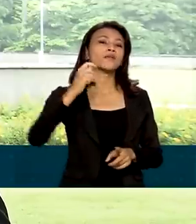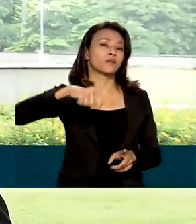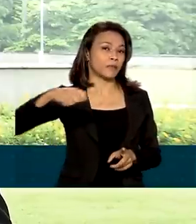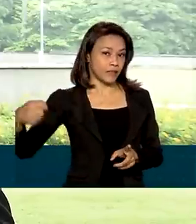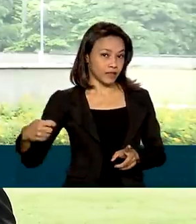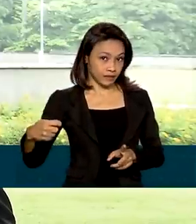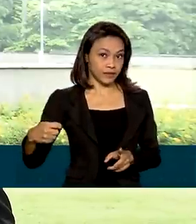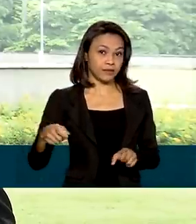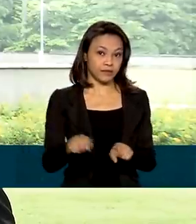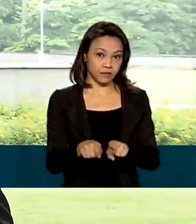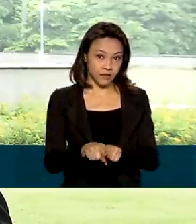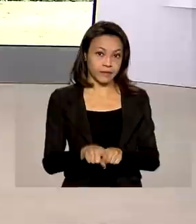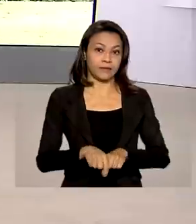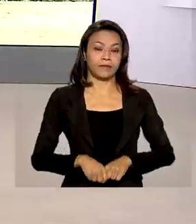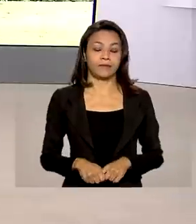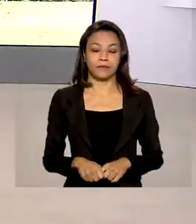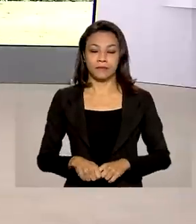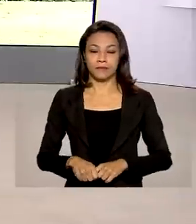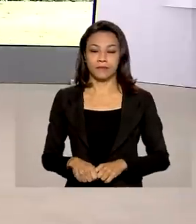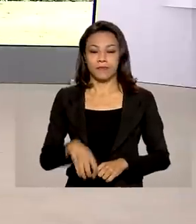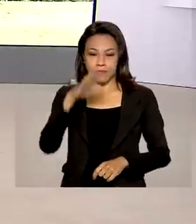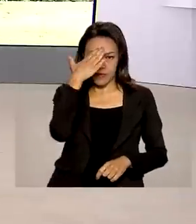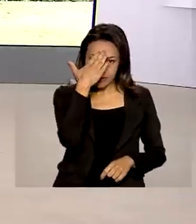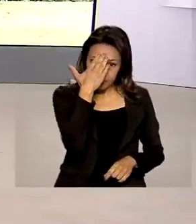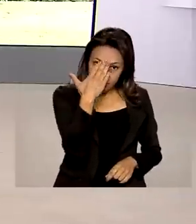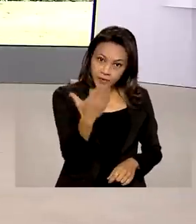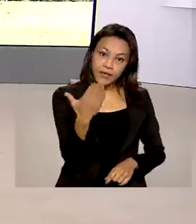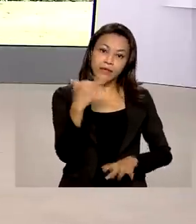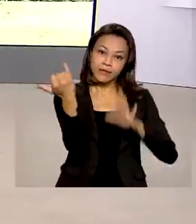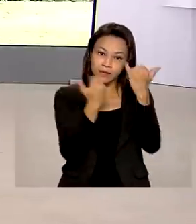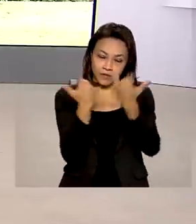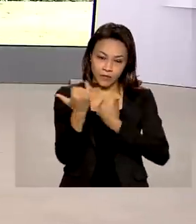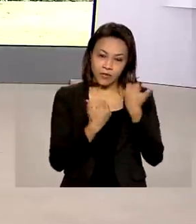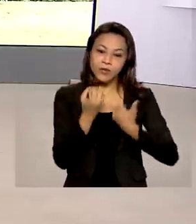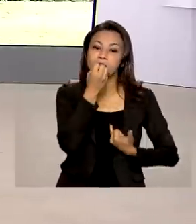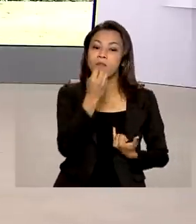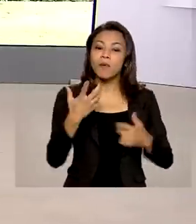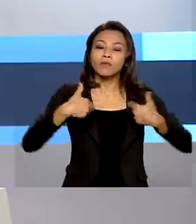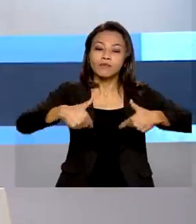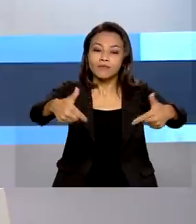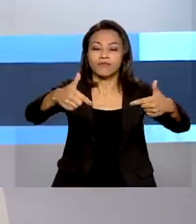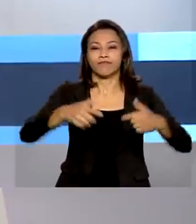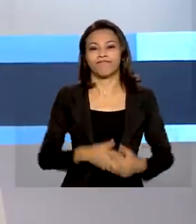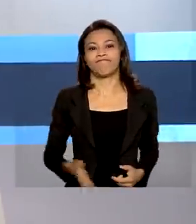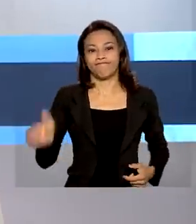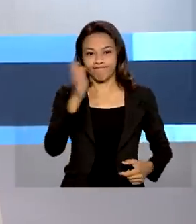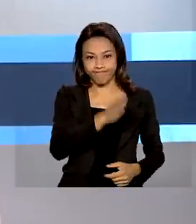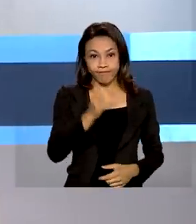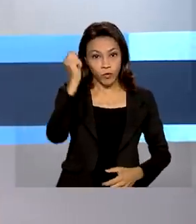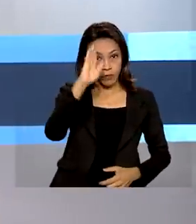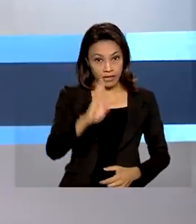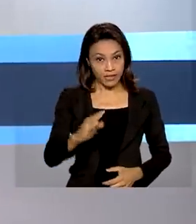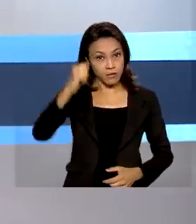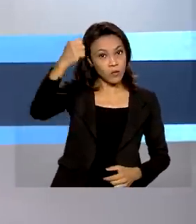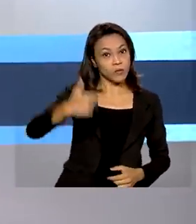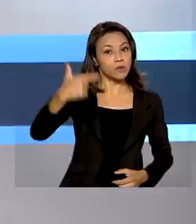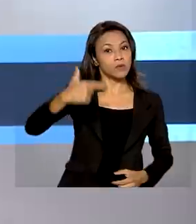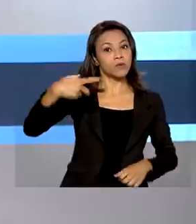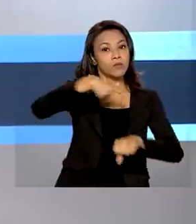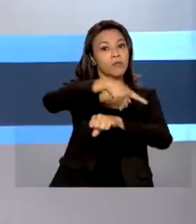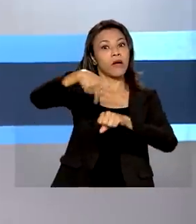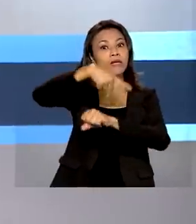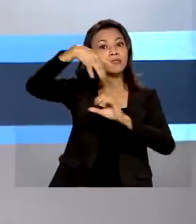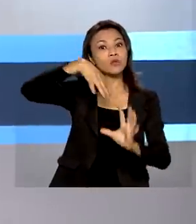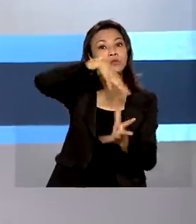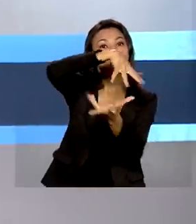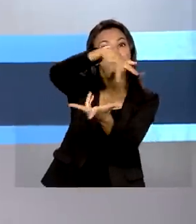da anterior, Renata. Obrigada, Glauco, pelas suas informações. Bom trabalho para você. E olha, o Brasil é o segundo país no mundo